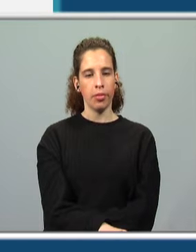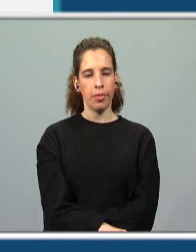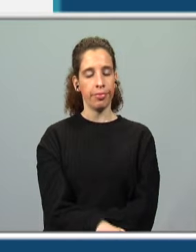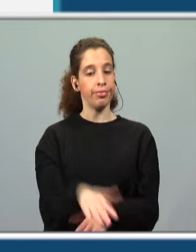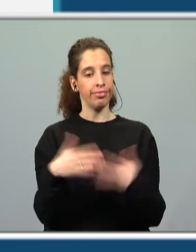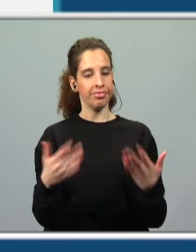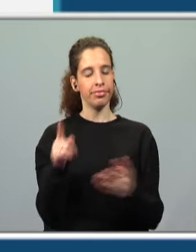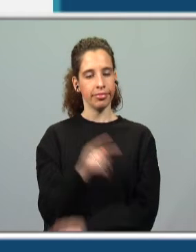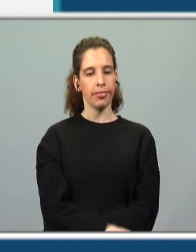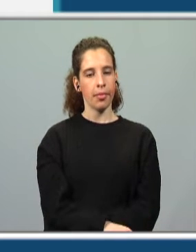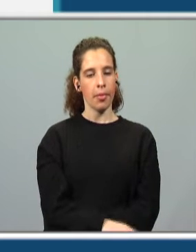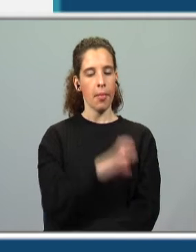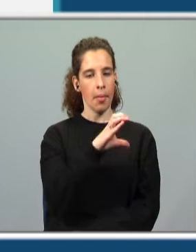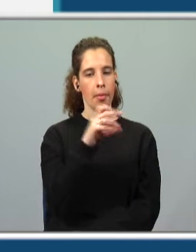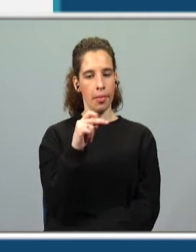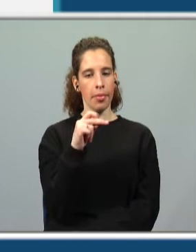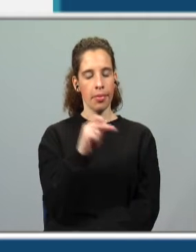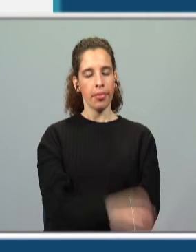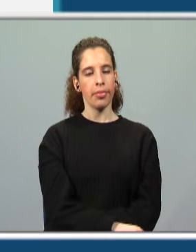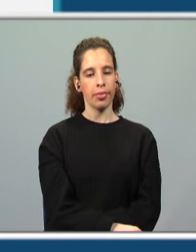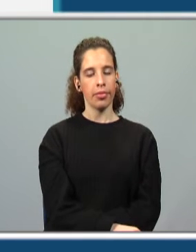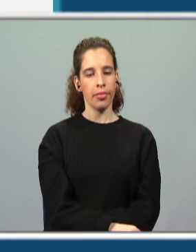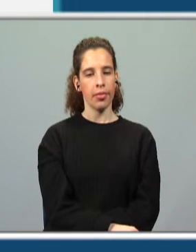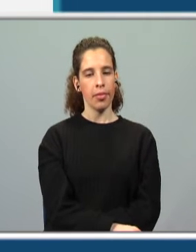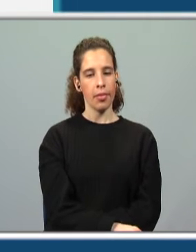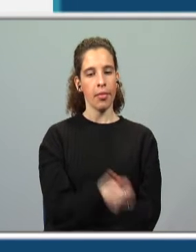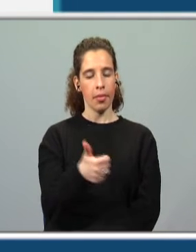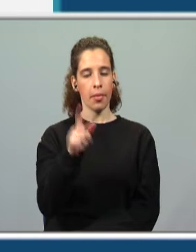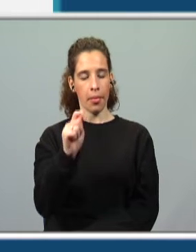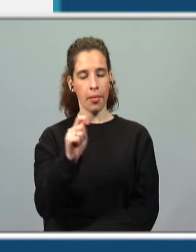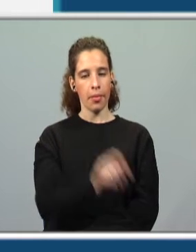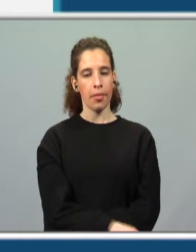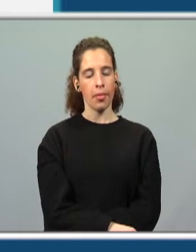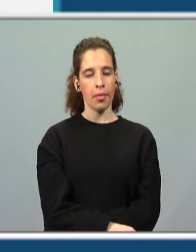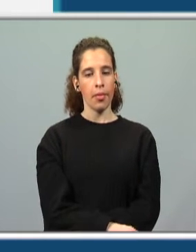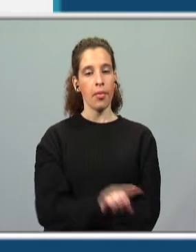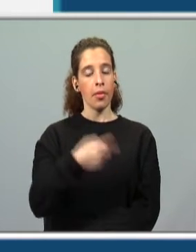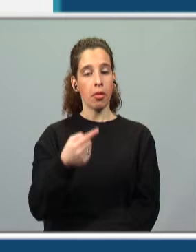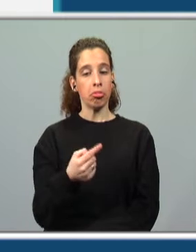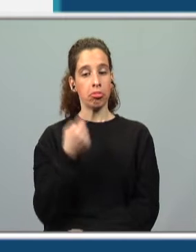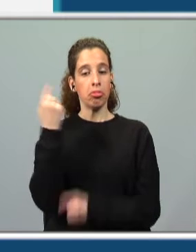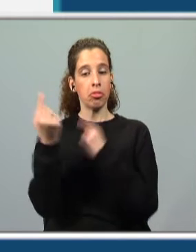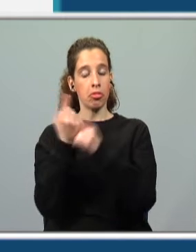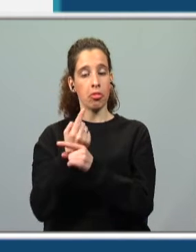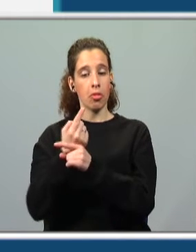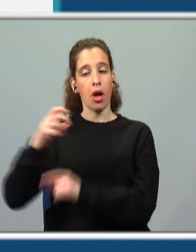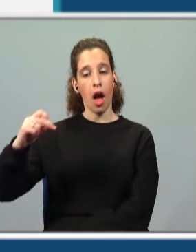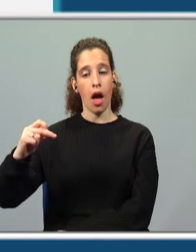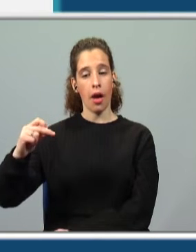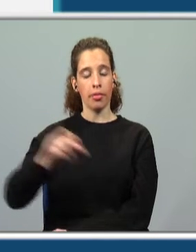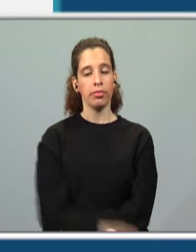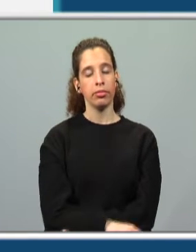Ora, aqui temos a primeira sílaba, C, a segunda, B, e a última em que nos falta o